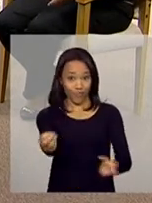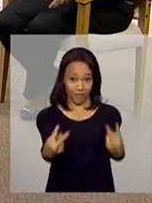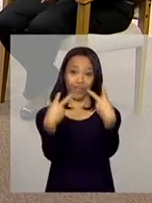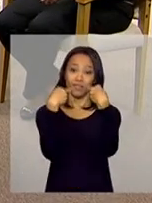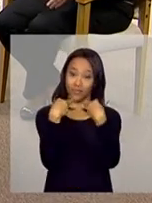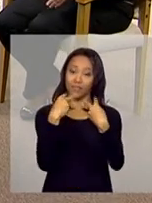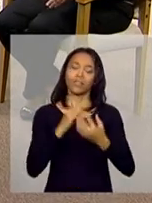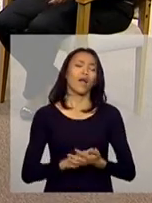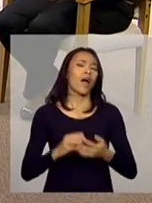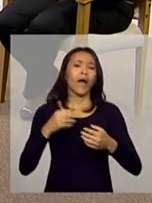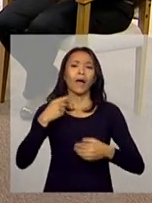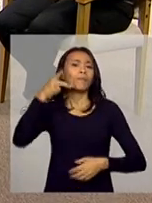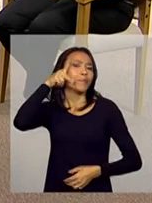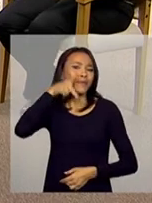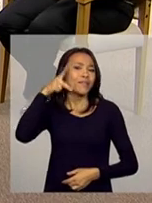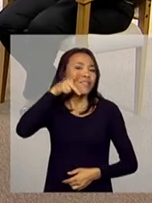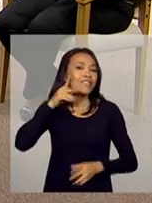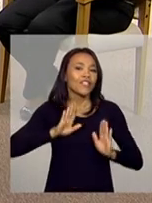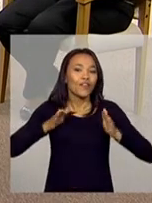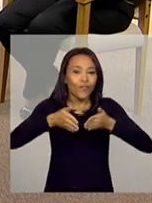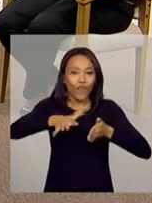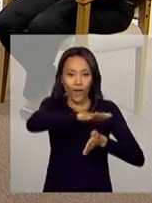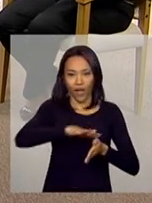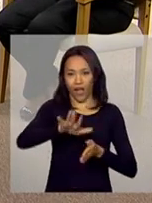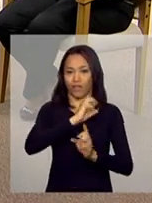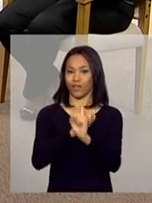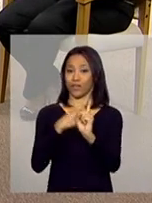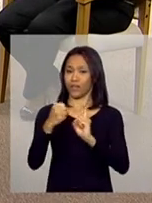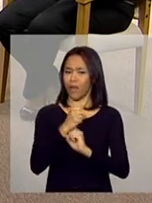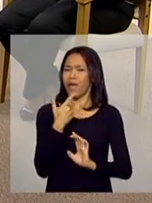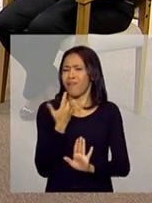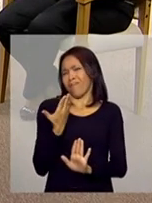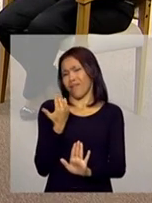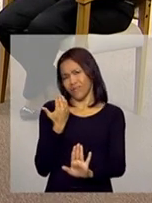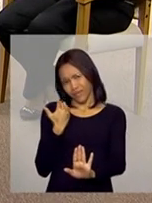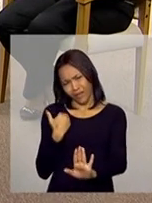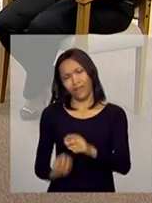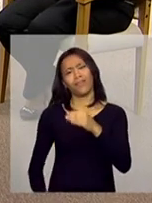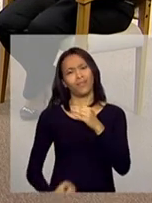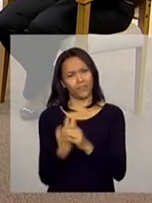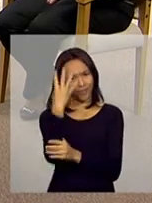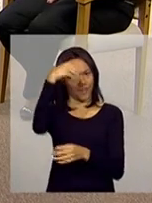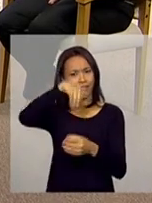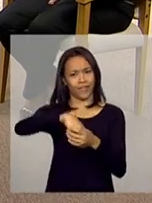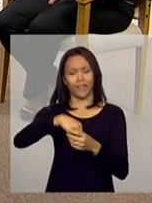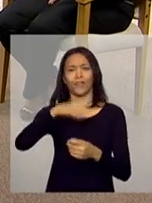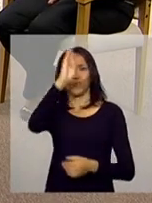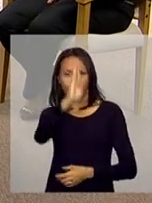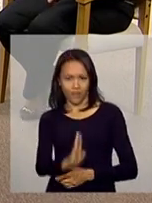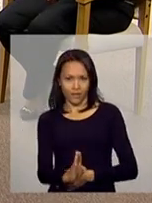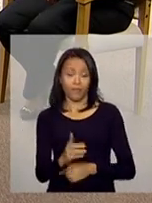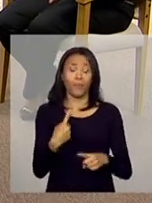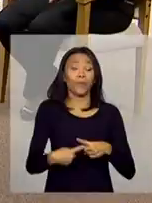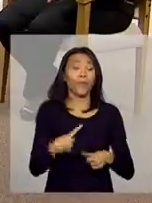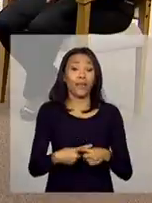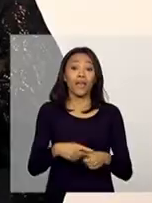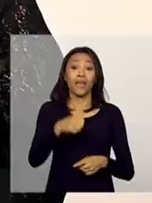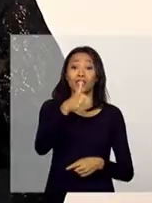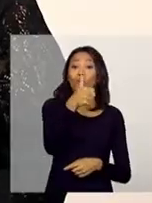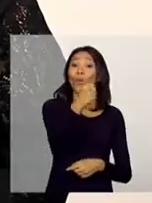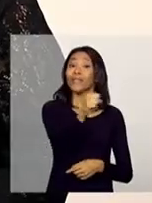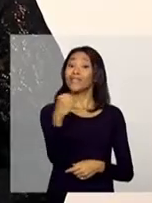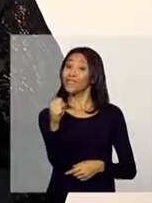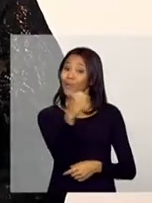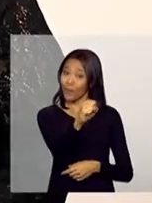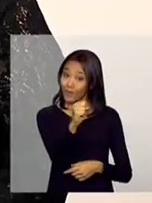A política de assistência social é uma política instituída muito recente na história do nosso país, porque ela data de 88 na